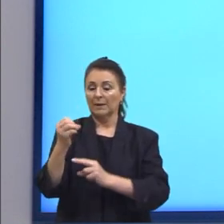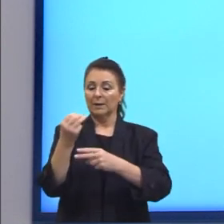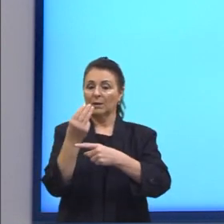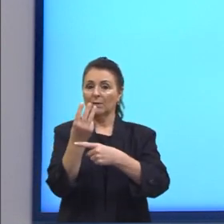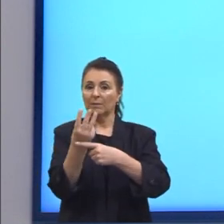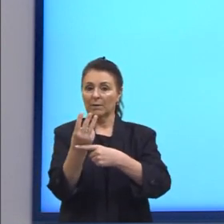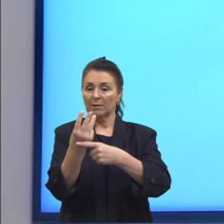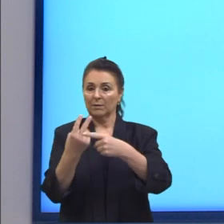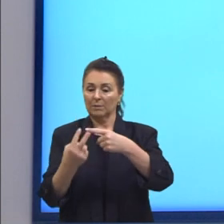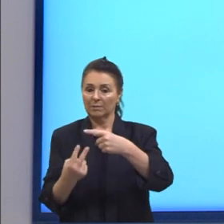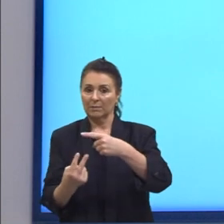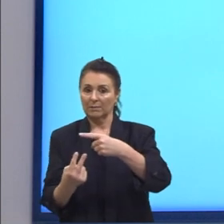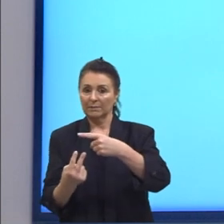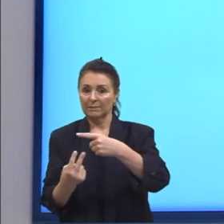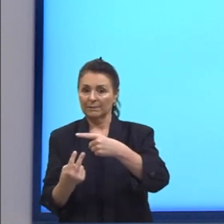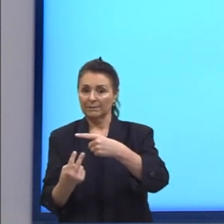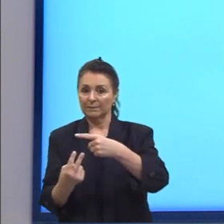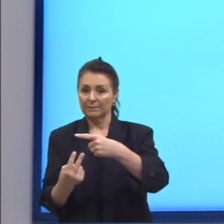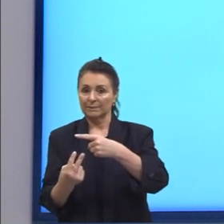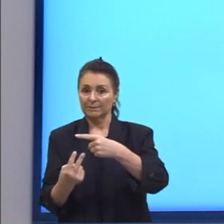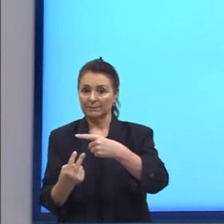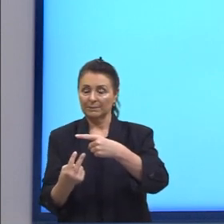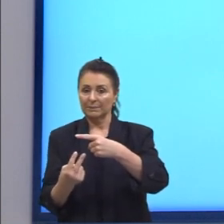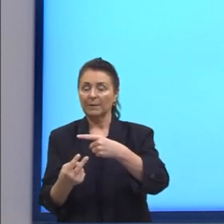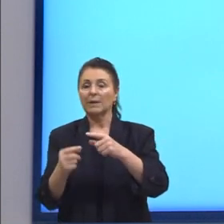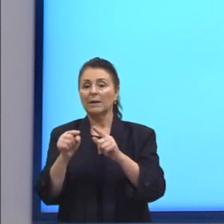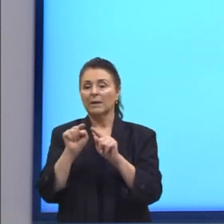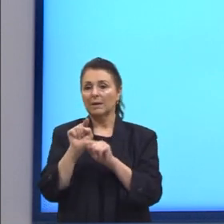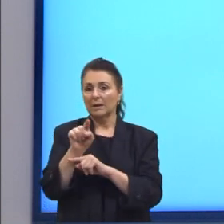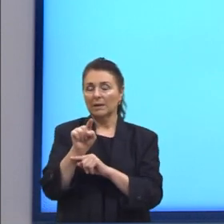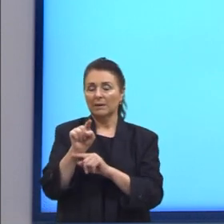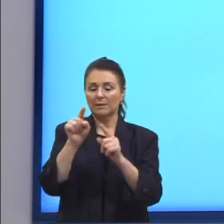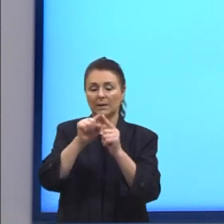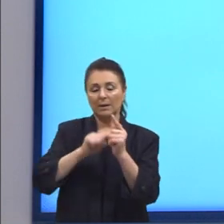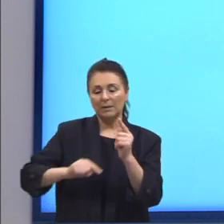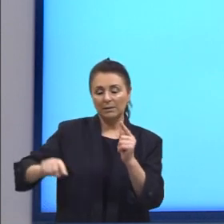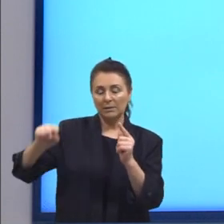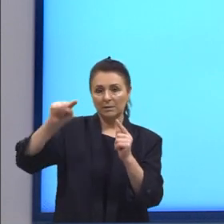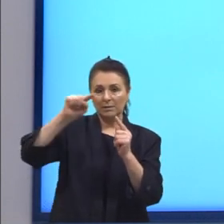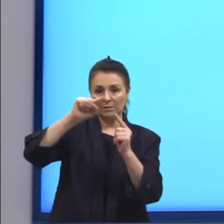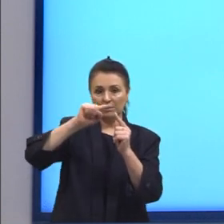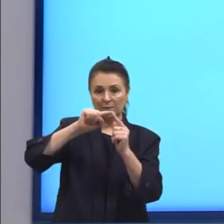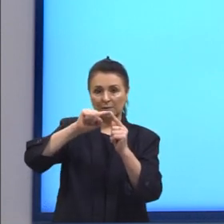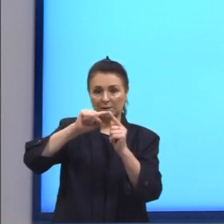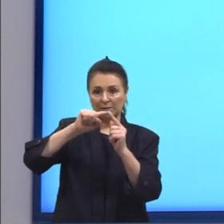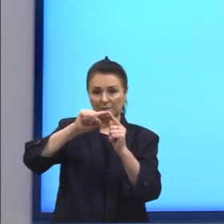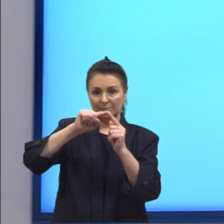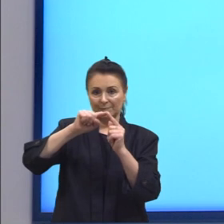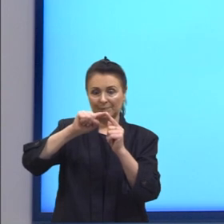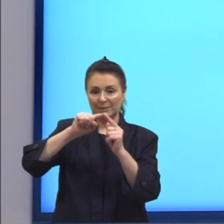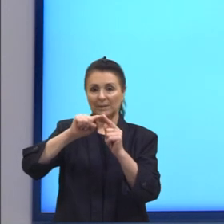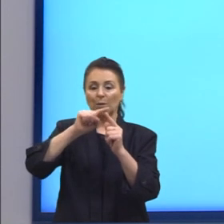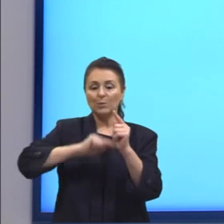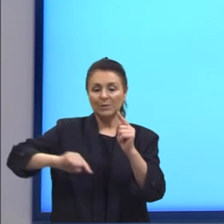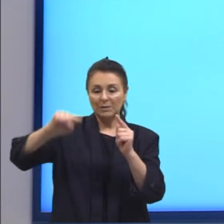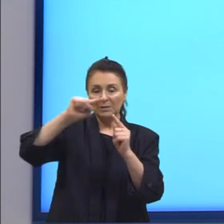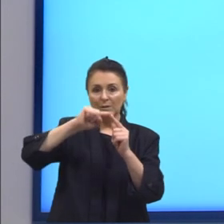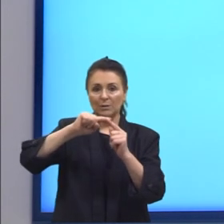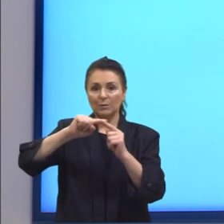radianos. Então, esta seria a nossa circunferência, nosso círculo trigonométrico.